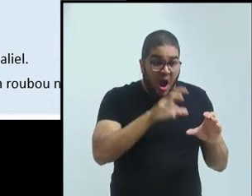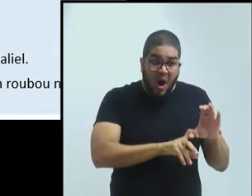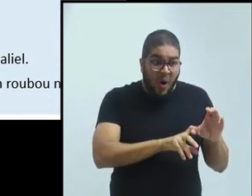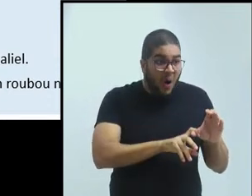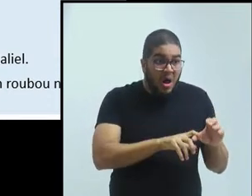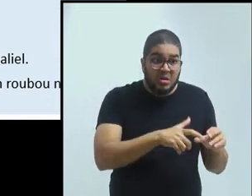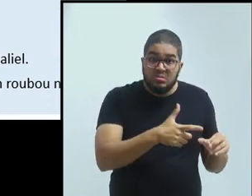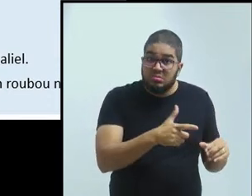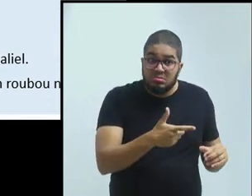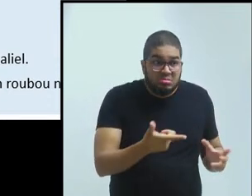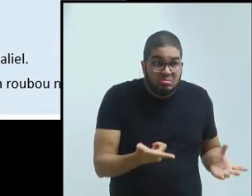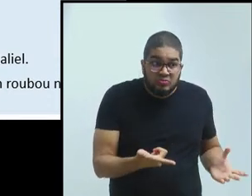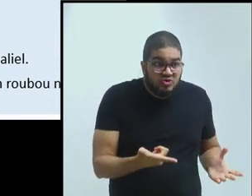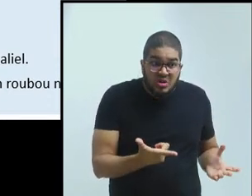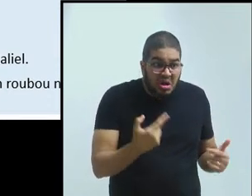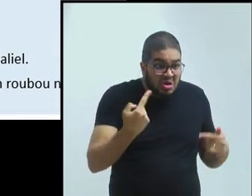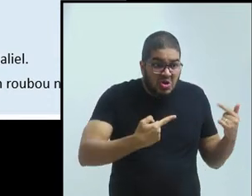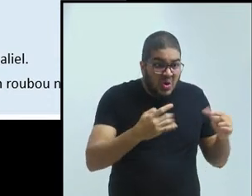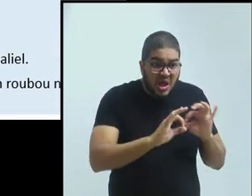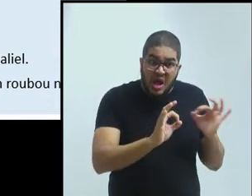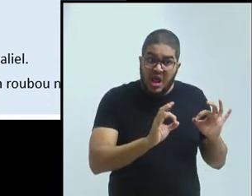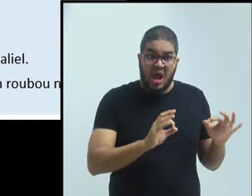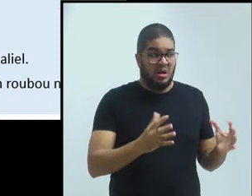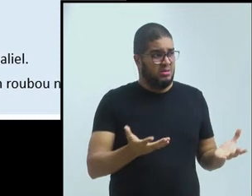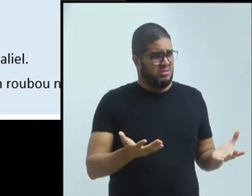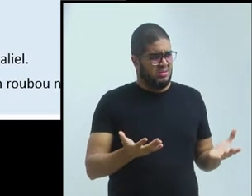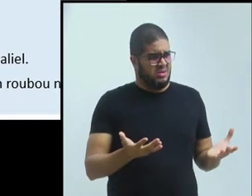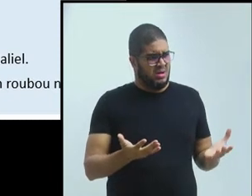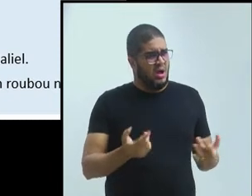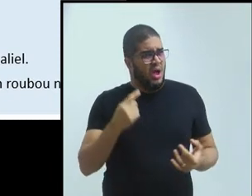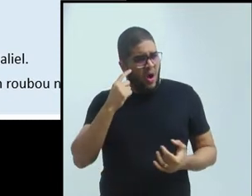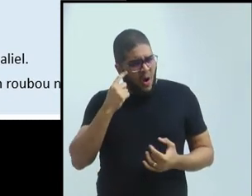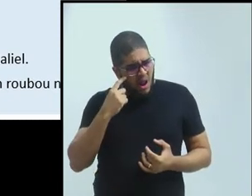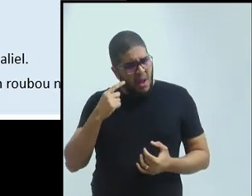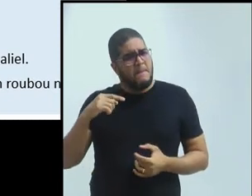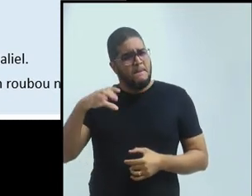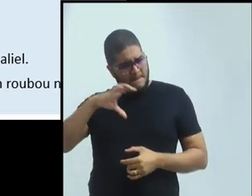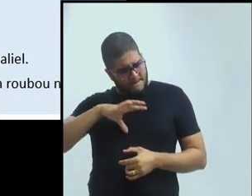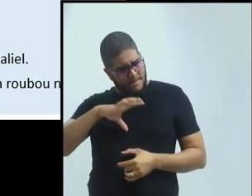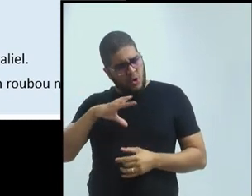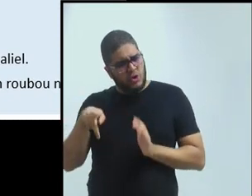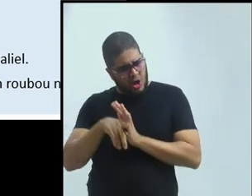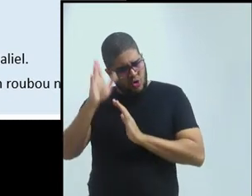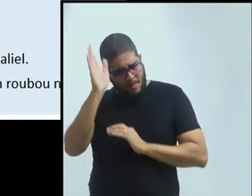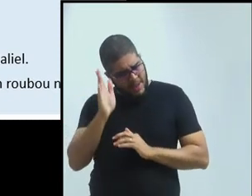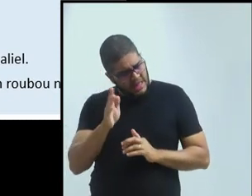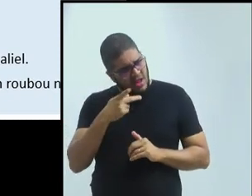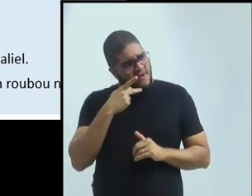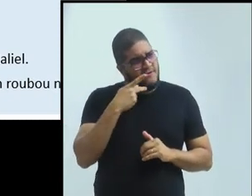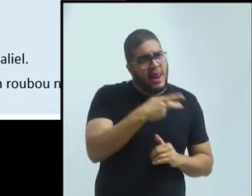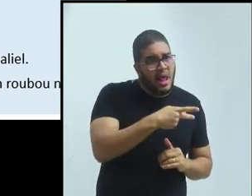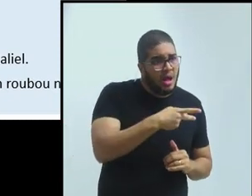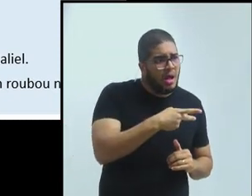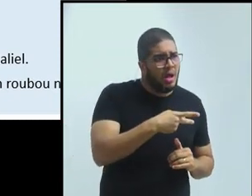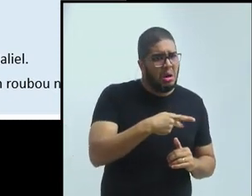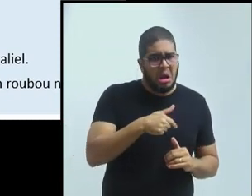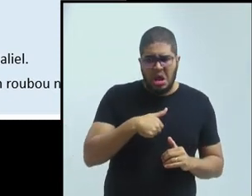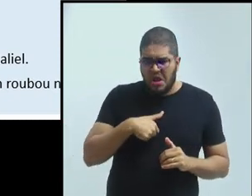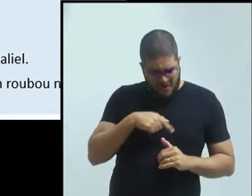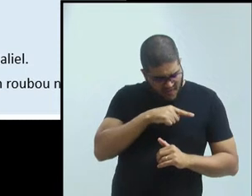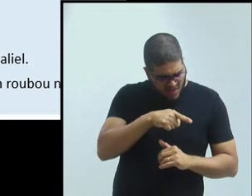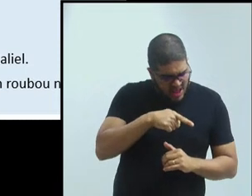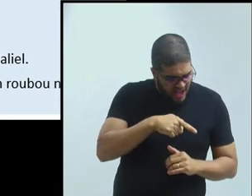brasileiro, levasse à discussão, português brasileiro e tal. Não tinha nenhuma